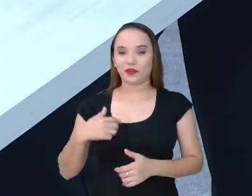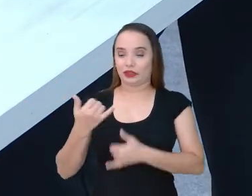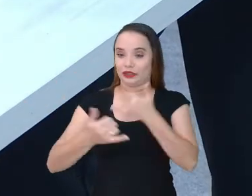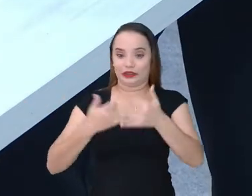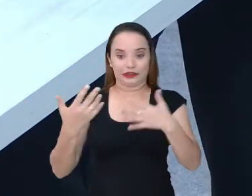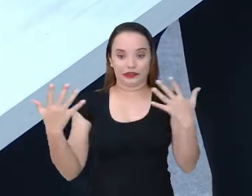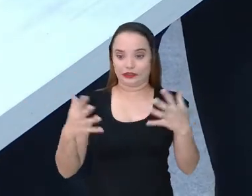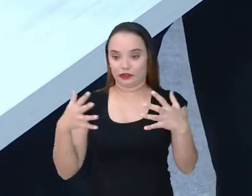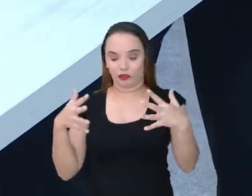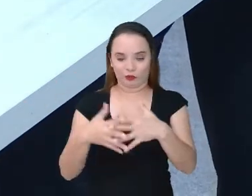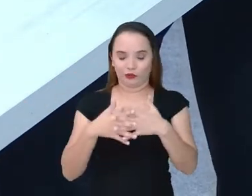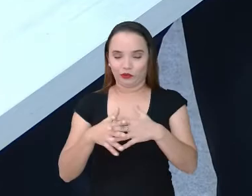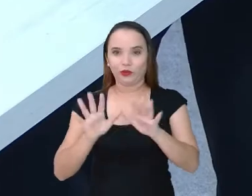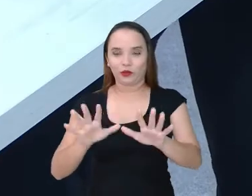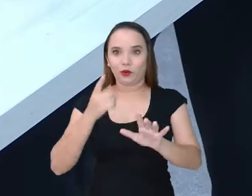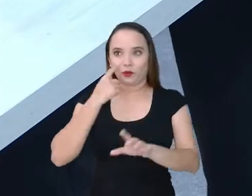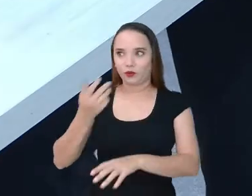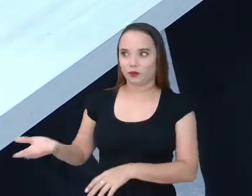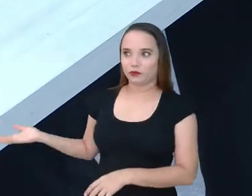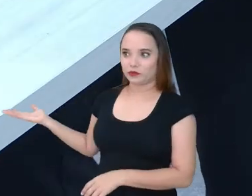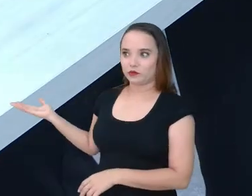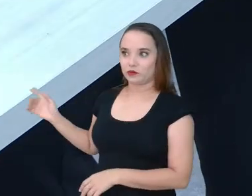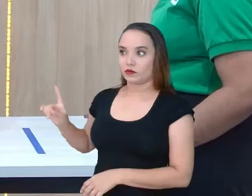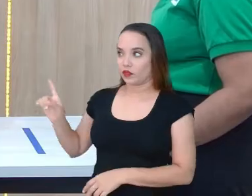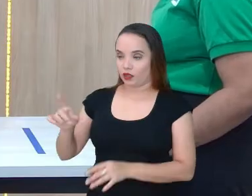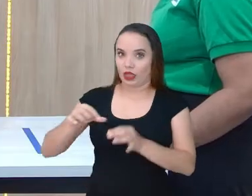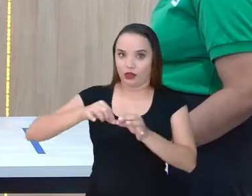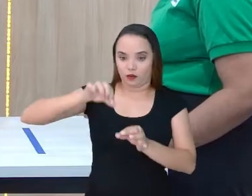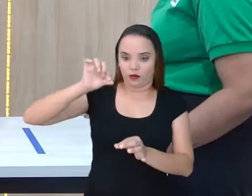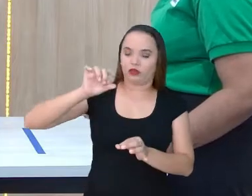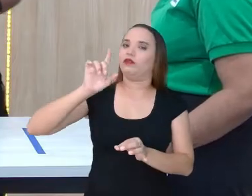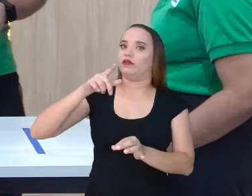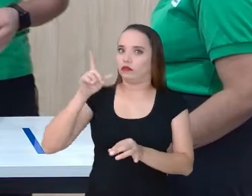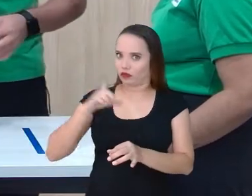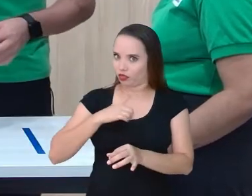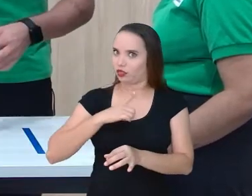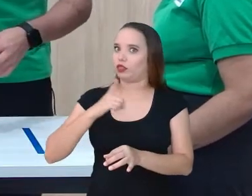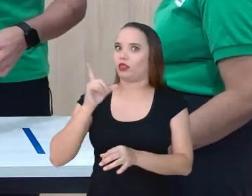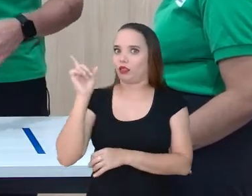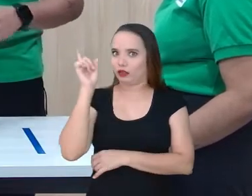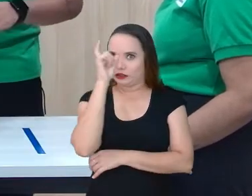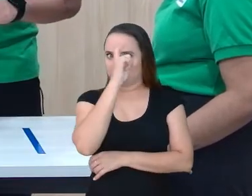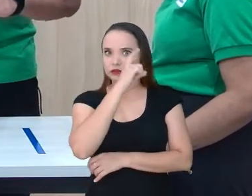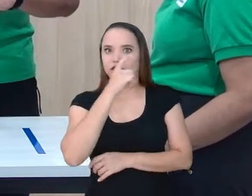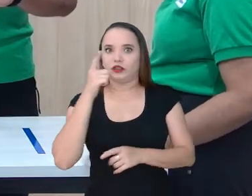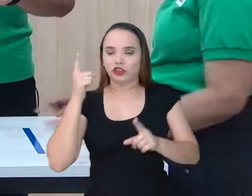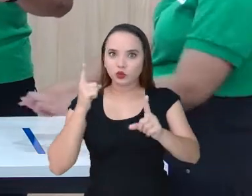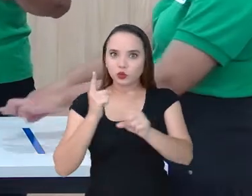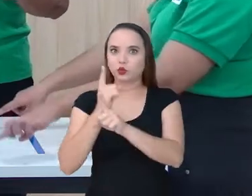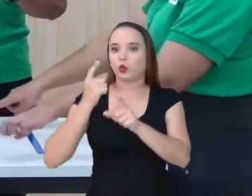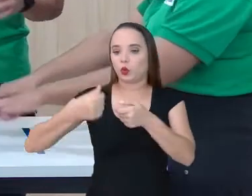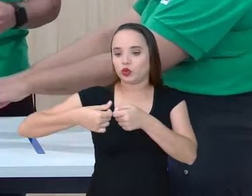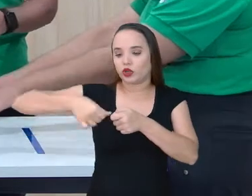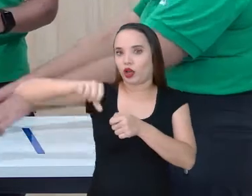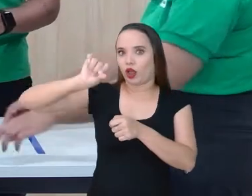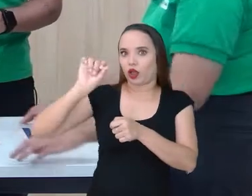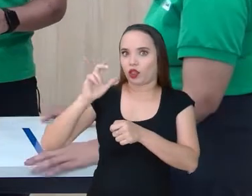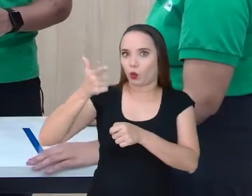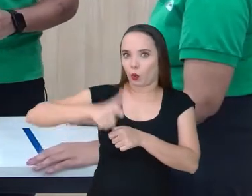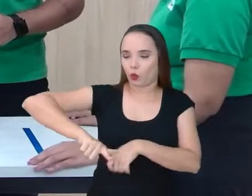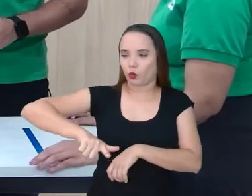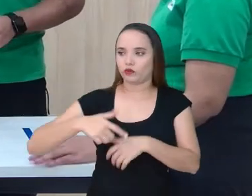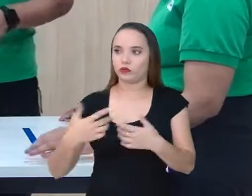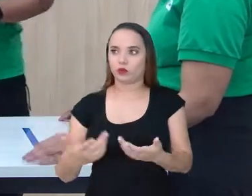Ó. Nunca percam essa ponta, porque se vocês perderem, vai dar trabalho, viu? Vamos fazer primeiro... As linhas assim? As linhas.